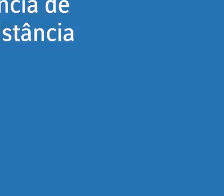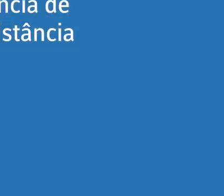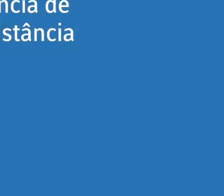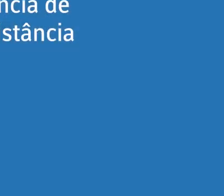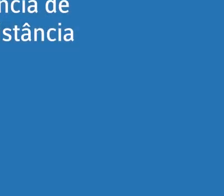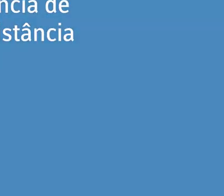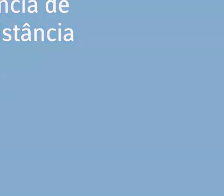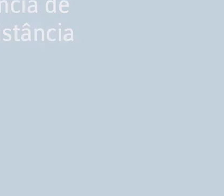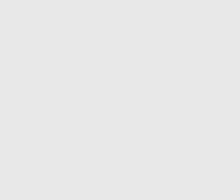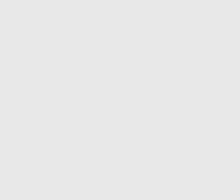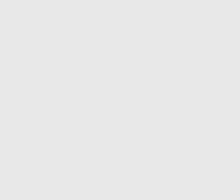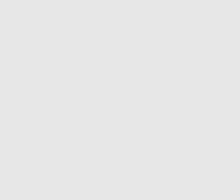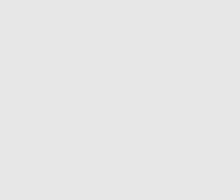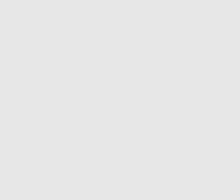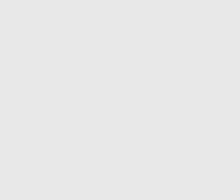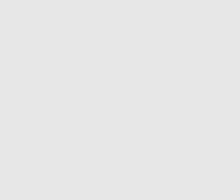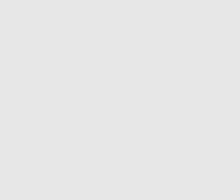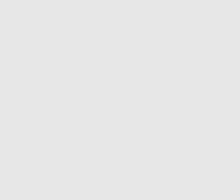E aí